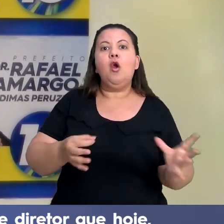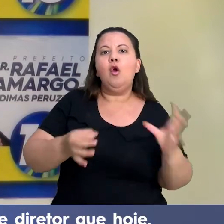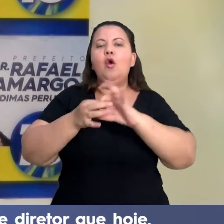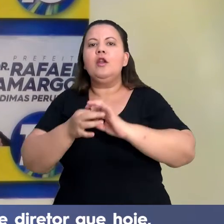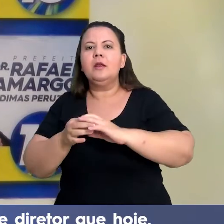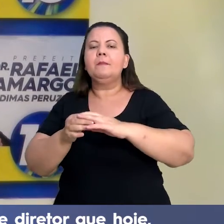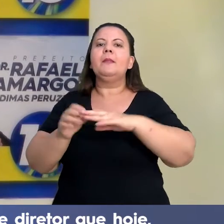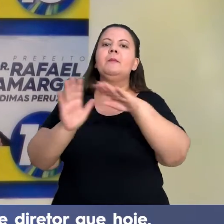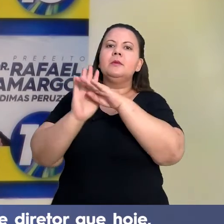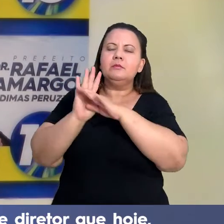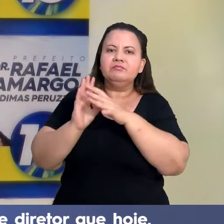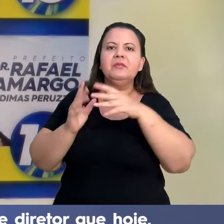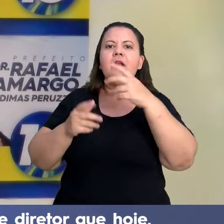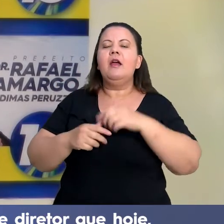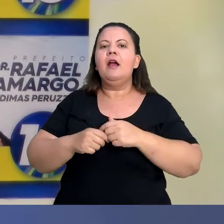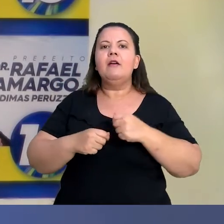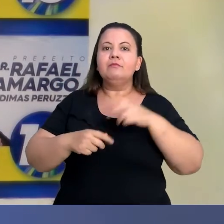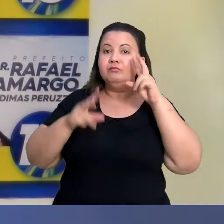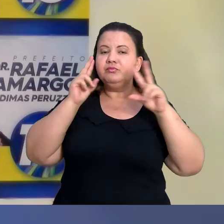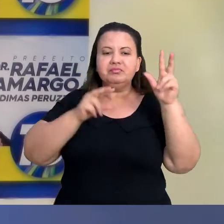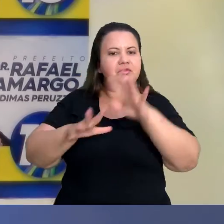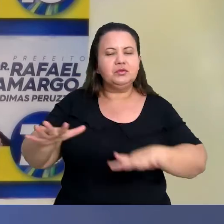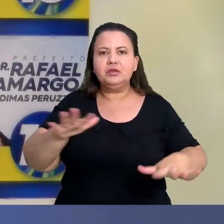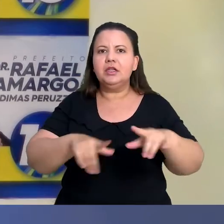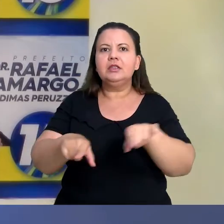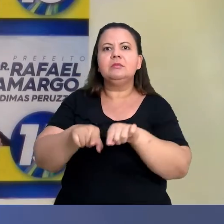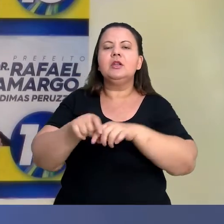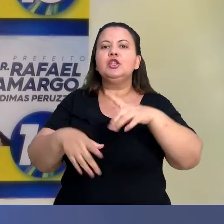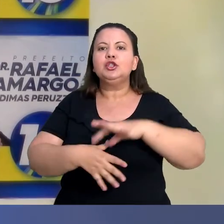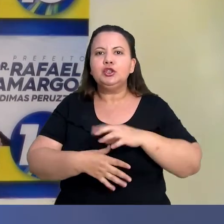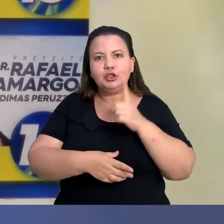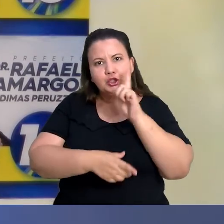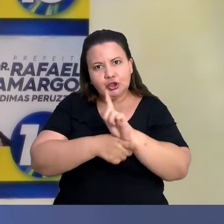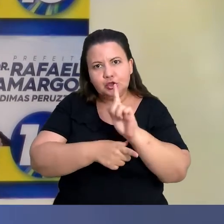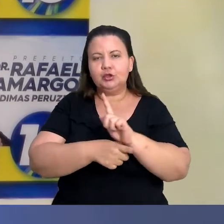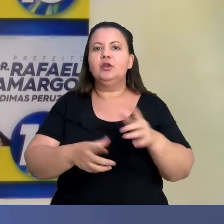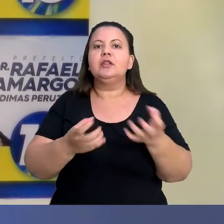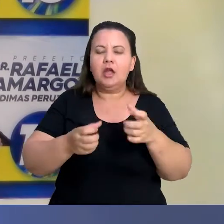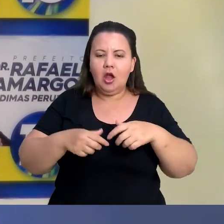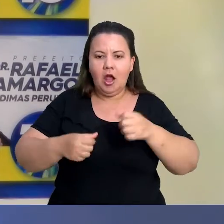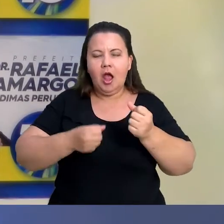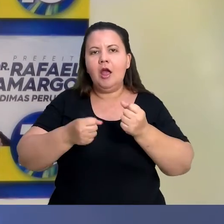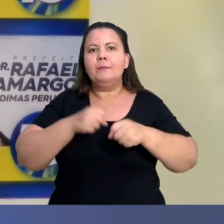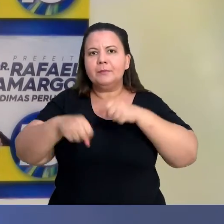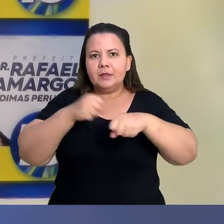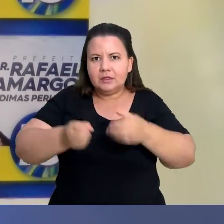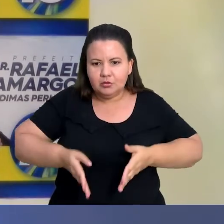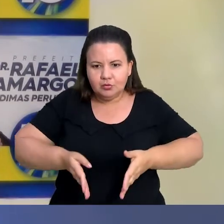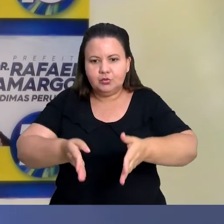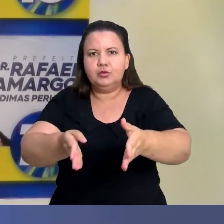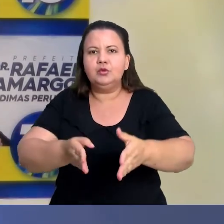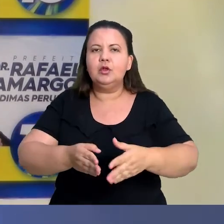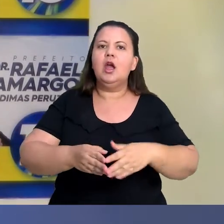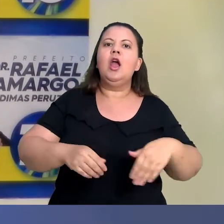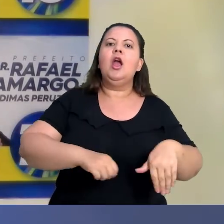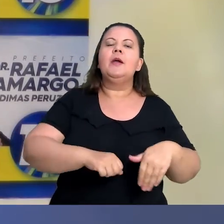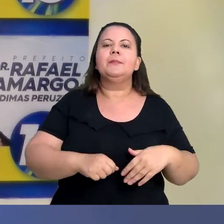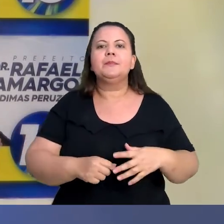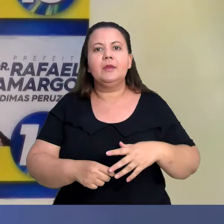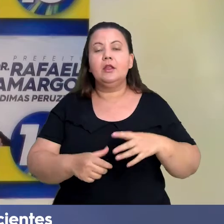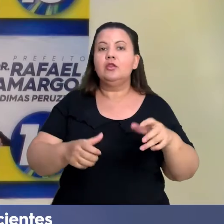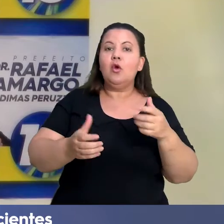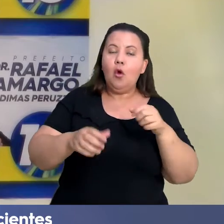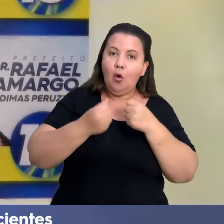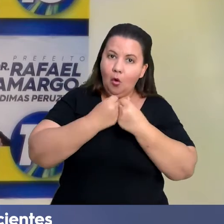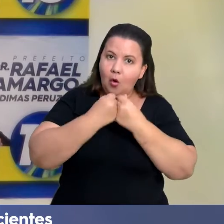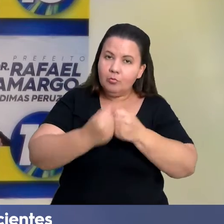paisagístico, ambiental e diretor, que hoje encontra-se ultrapassado. Implantar ciclovias, fiscalizar os ônibus, exigir a troca quando chegar